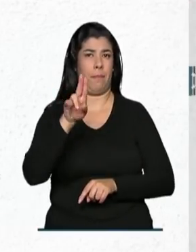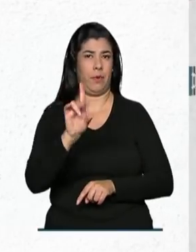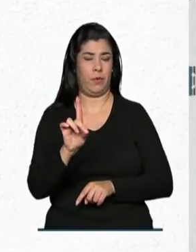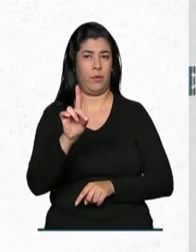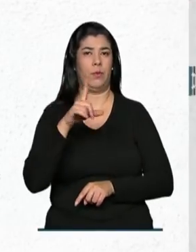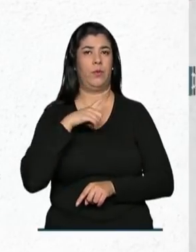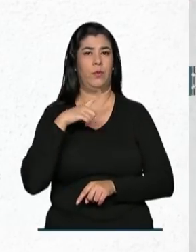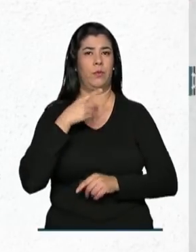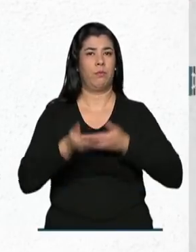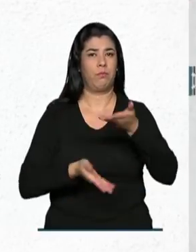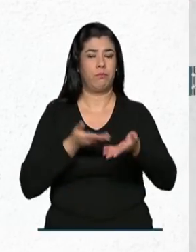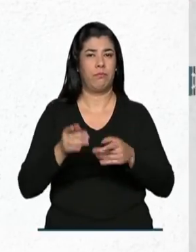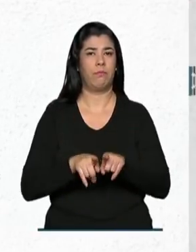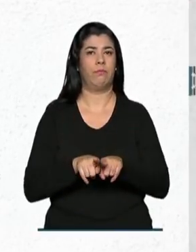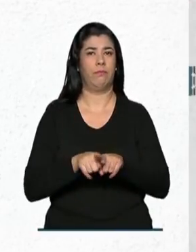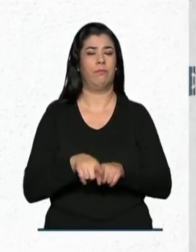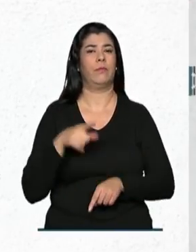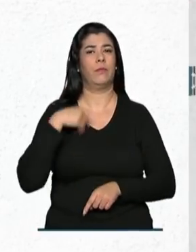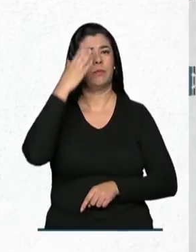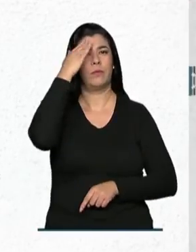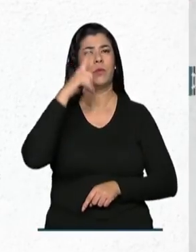Nações Unidas para o Desenvolvimento.